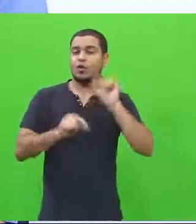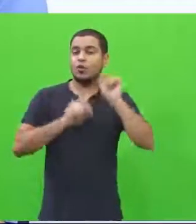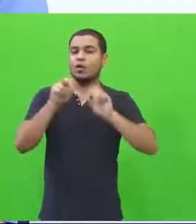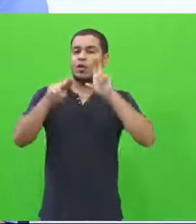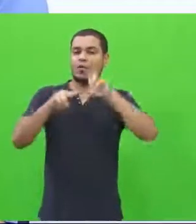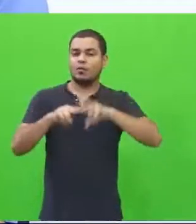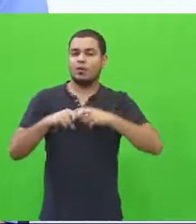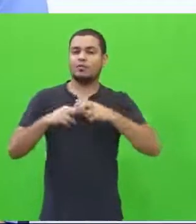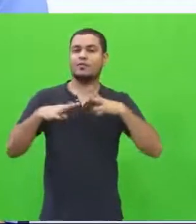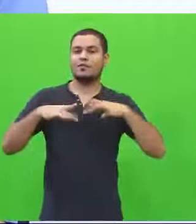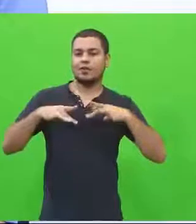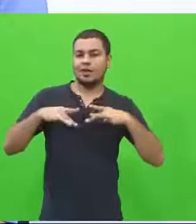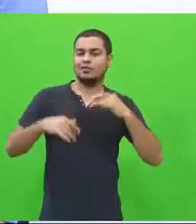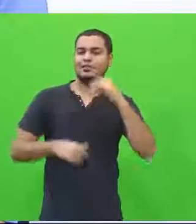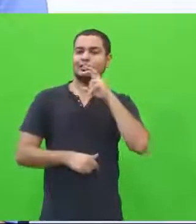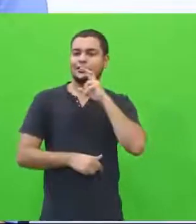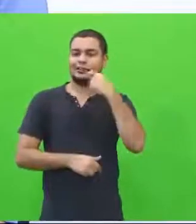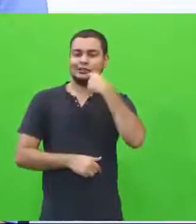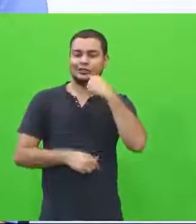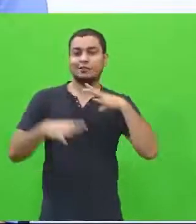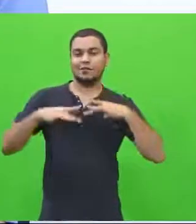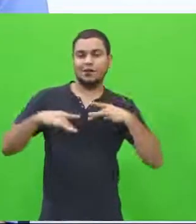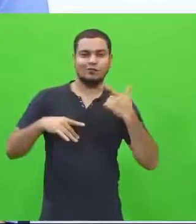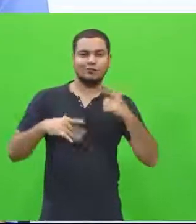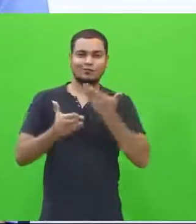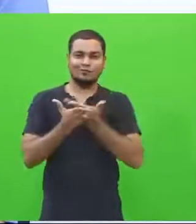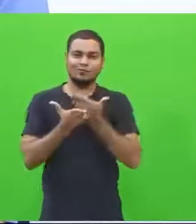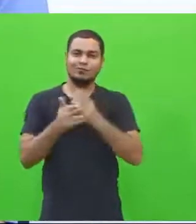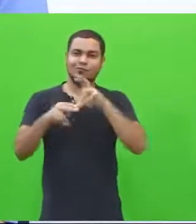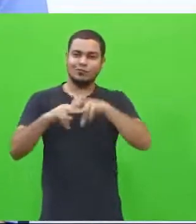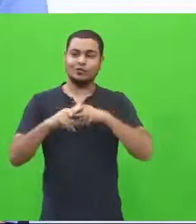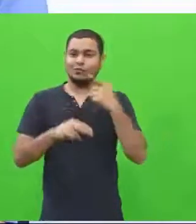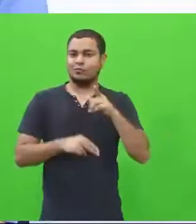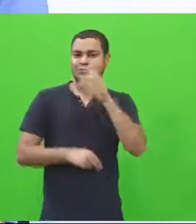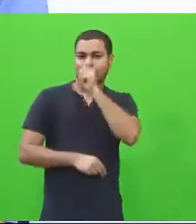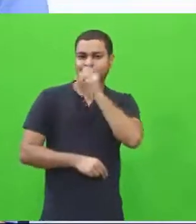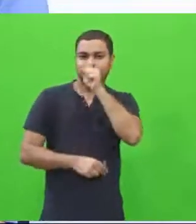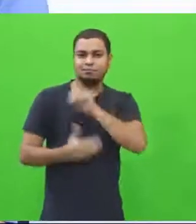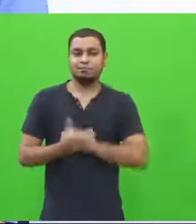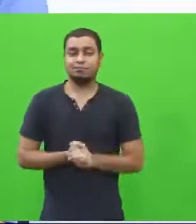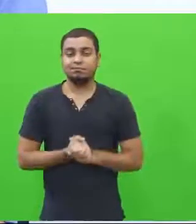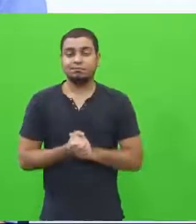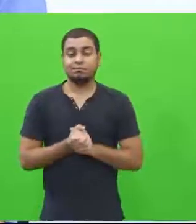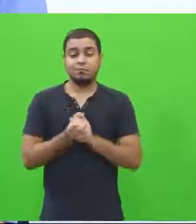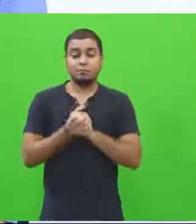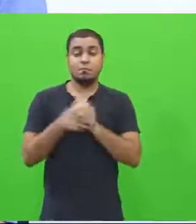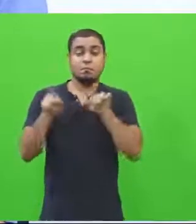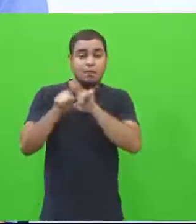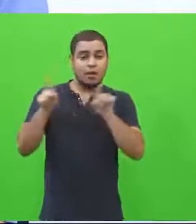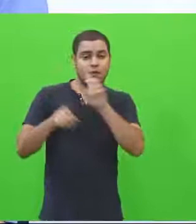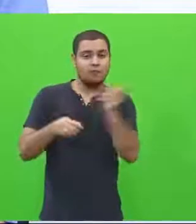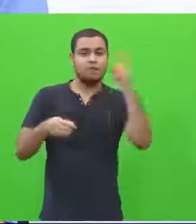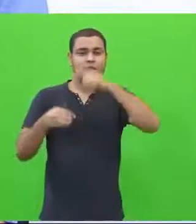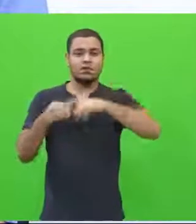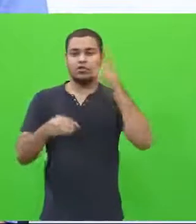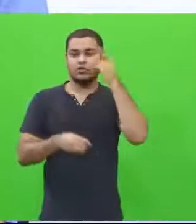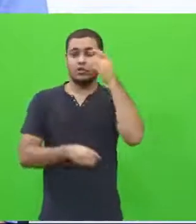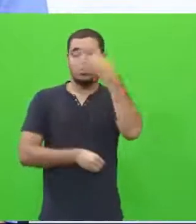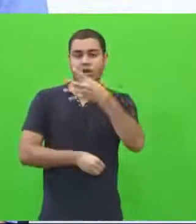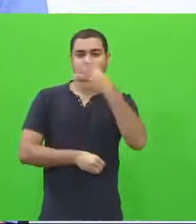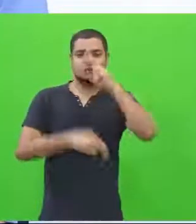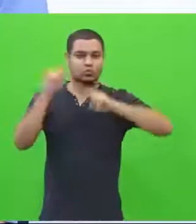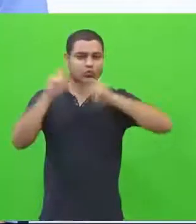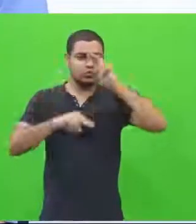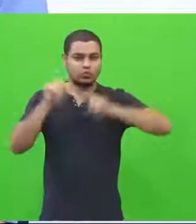feriado de quinta-feira e sexta-feira sendo ponto facultativo. Nós retornaremos no dia 4 de